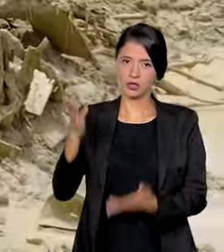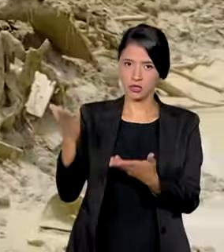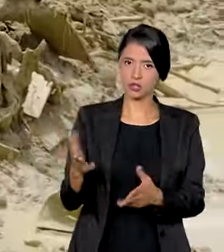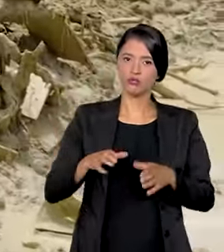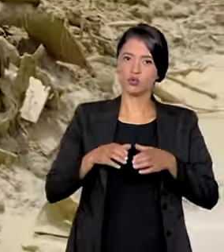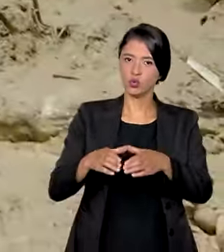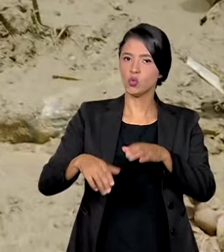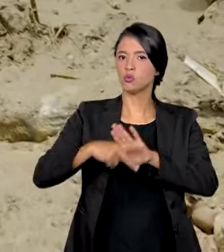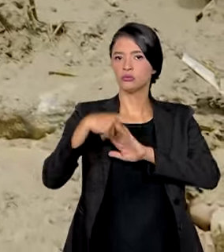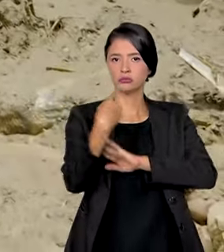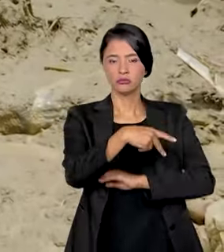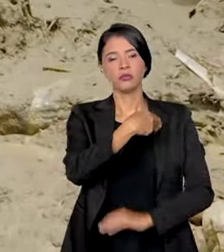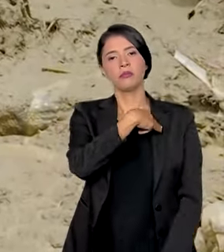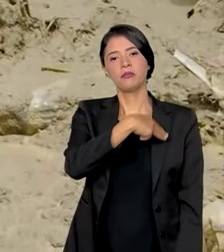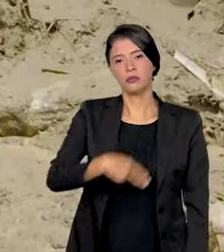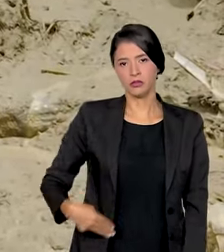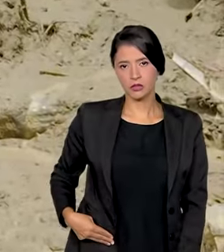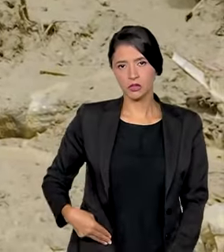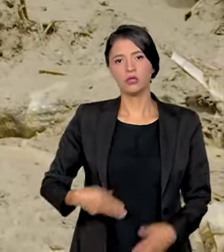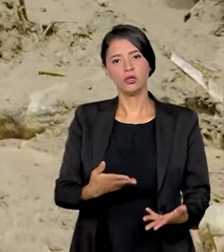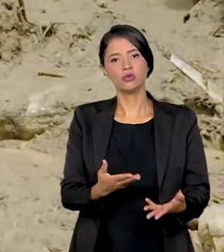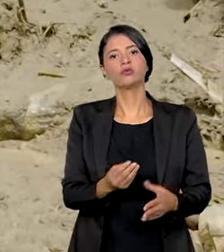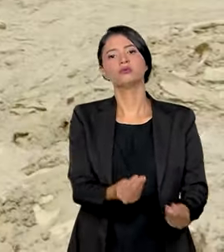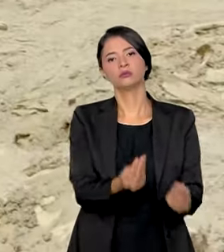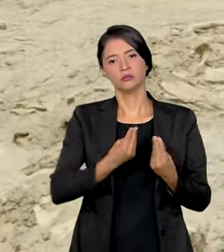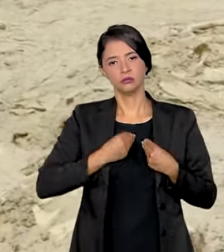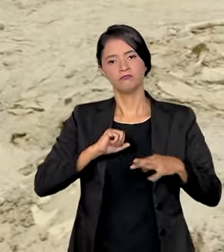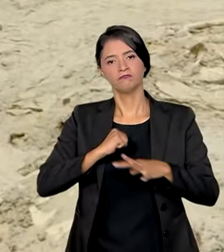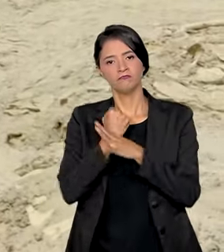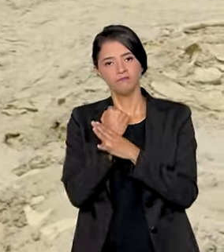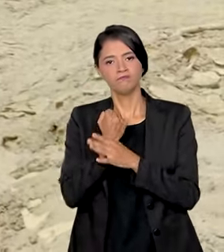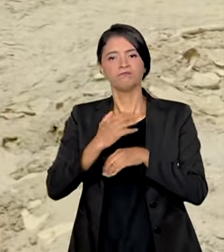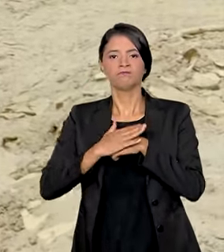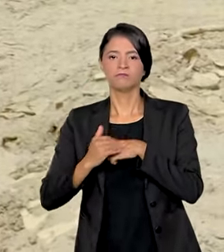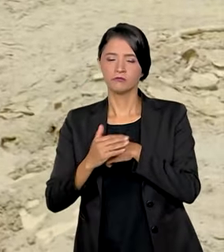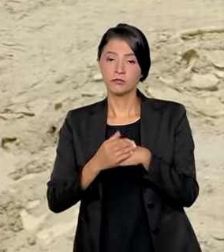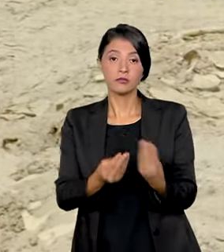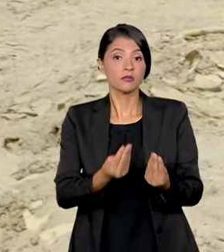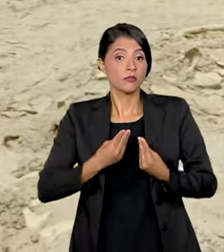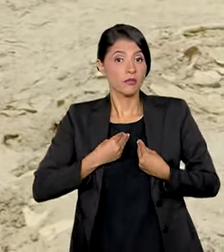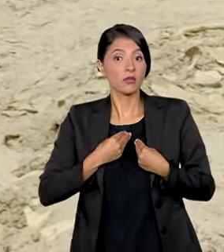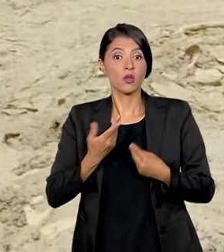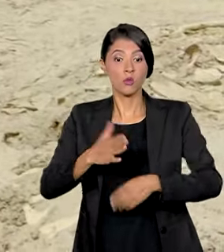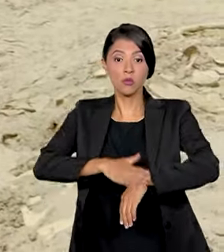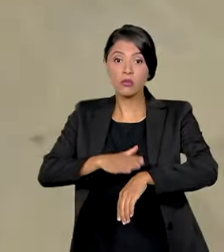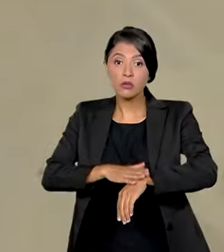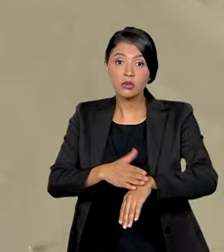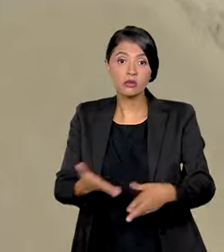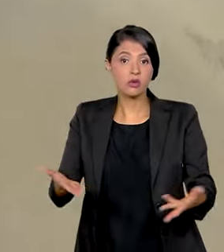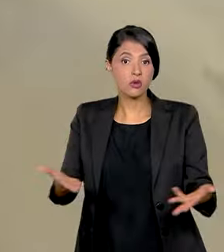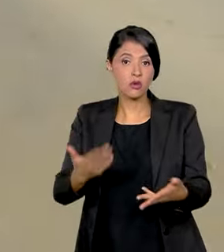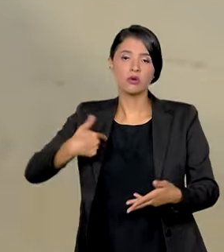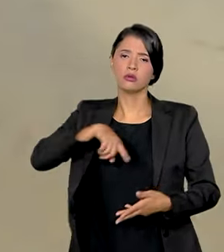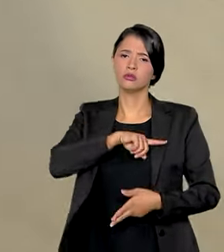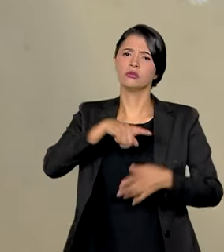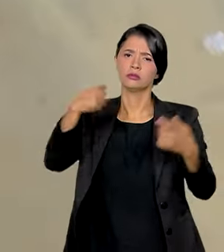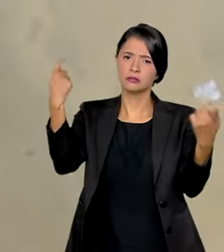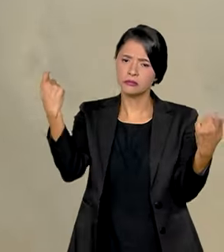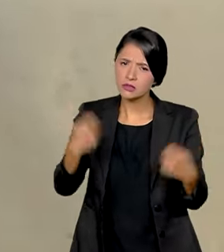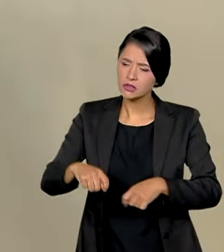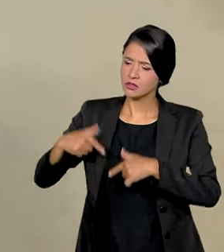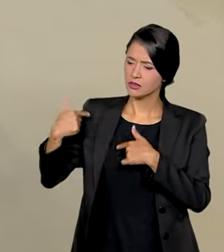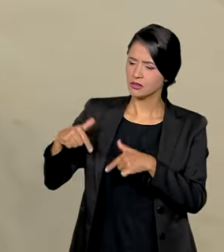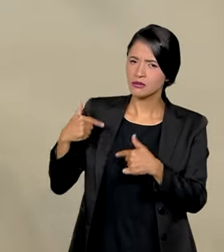com toda a sua comitiva de ministros. Isso aí nos dá amparo, nos dá conforto, num momento em que a gente